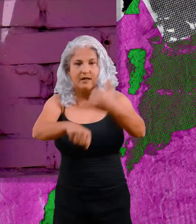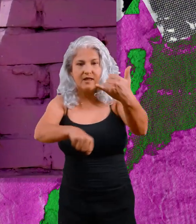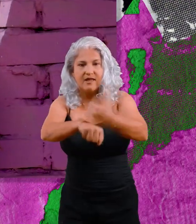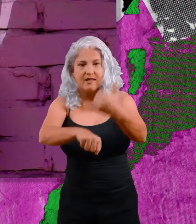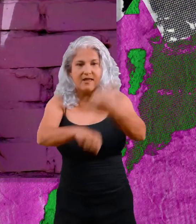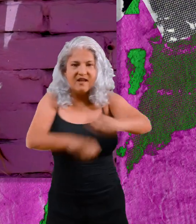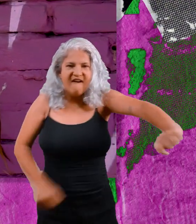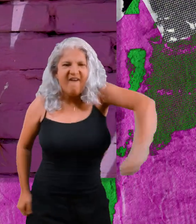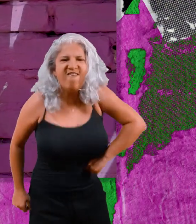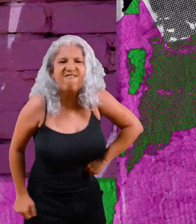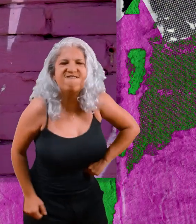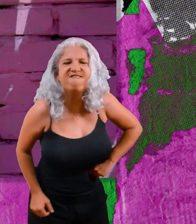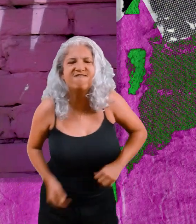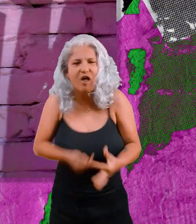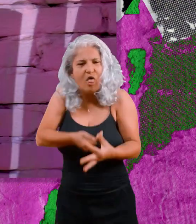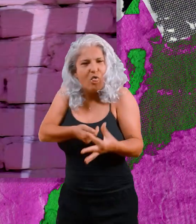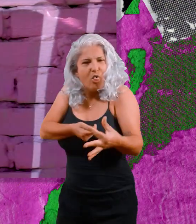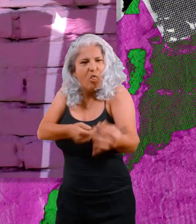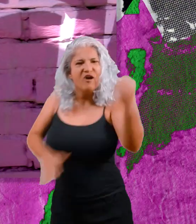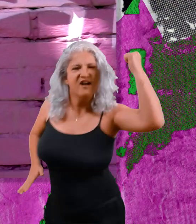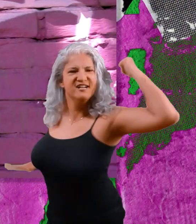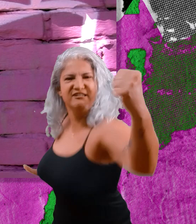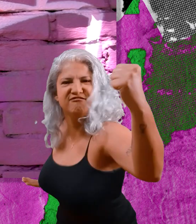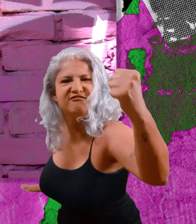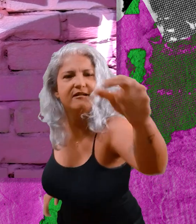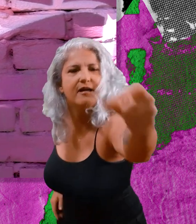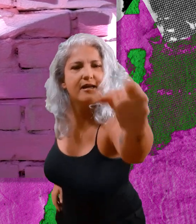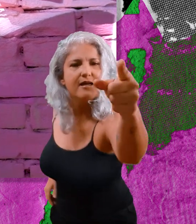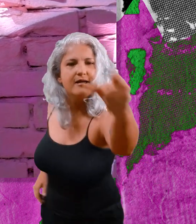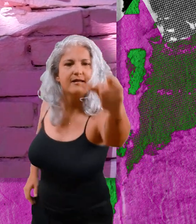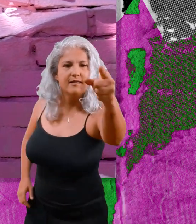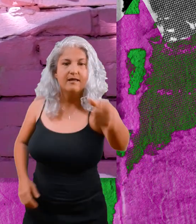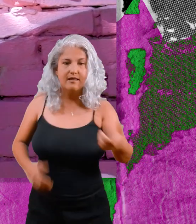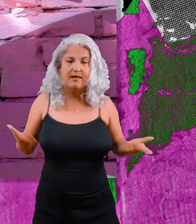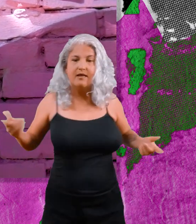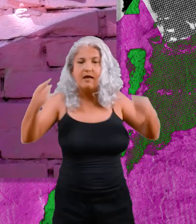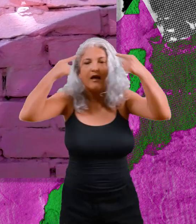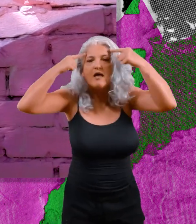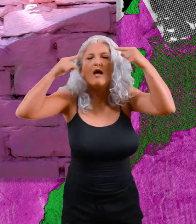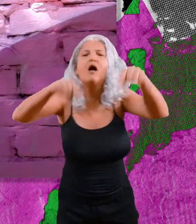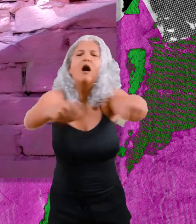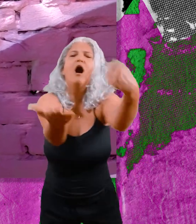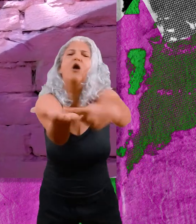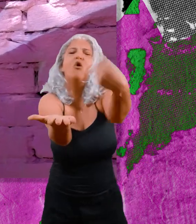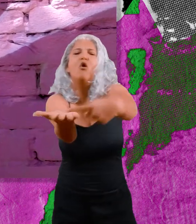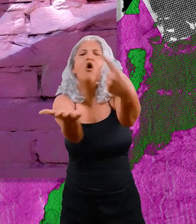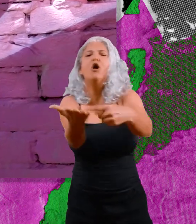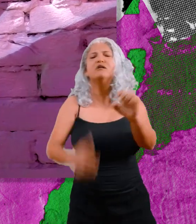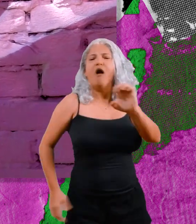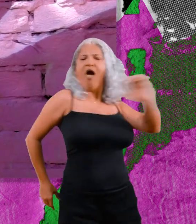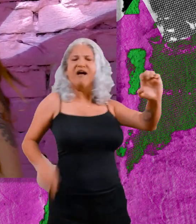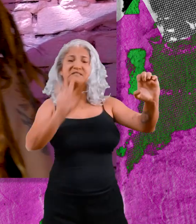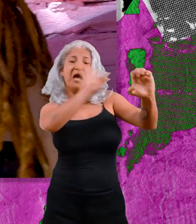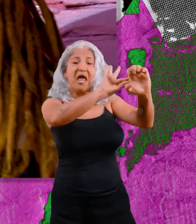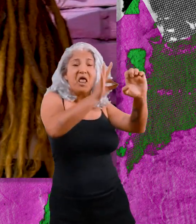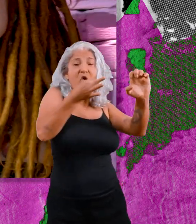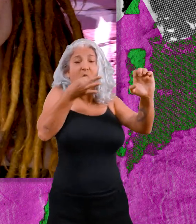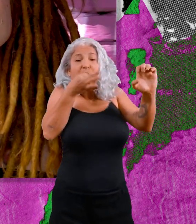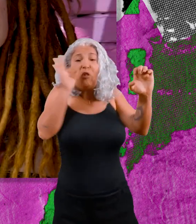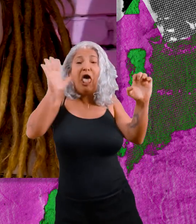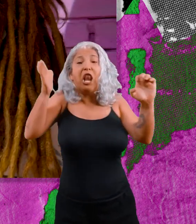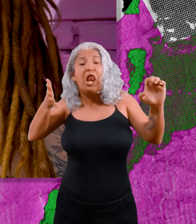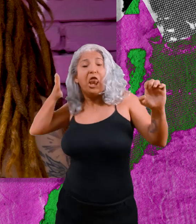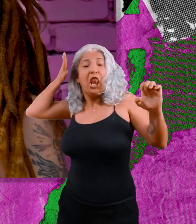Quem com ferro fere, com ferro será ferido, Jão. Ficamos assim, então. Se a esquerda